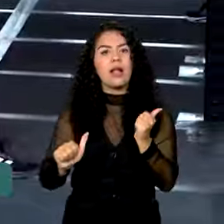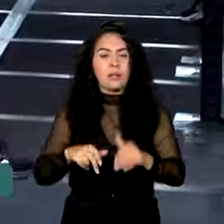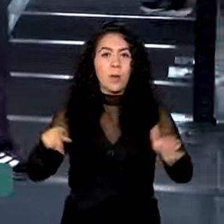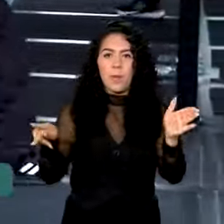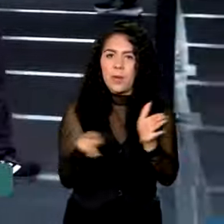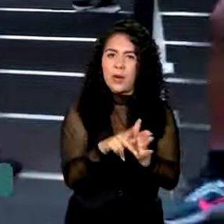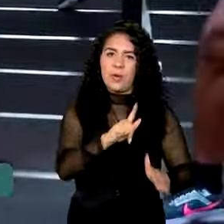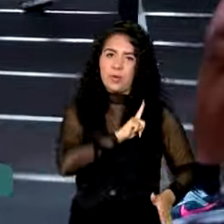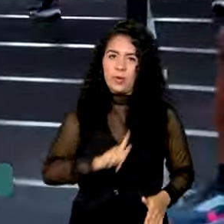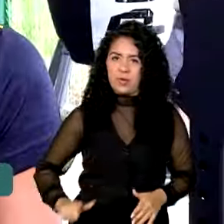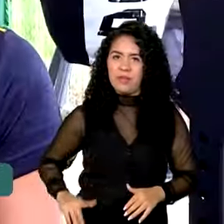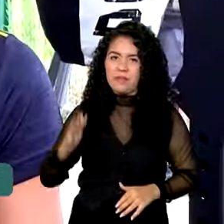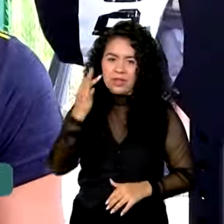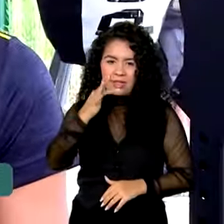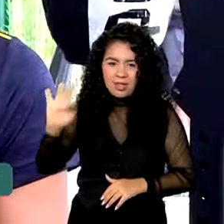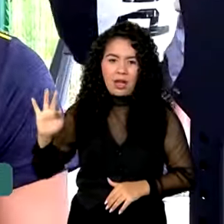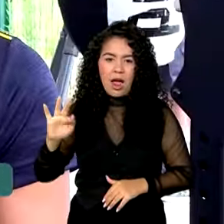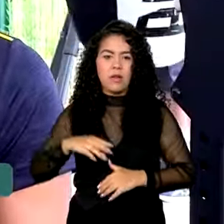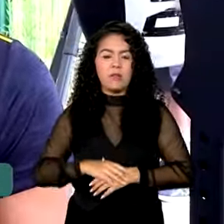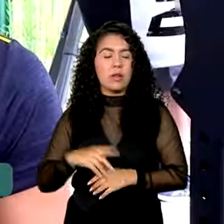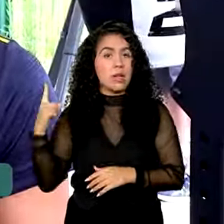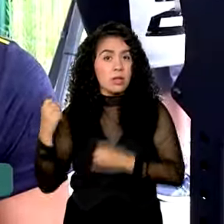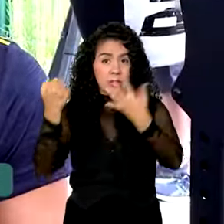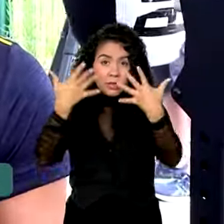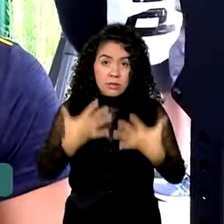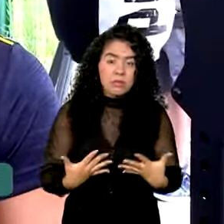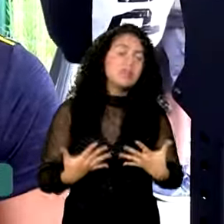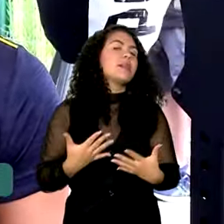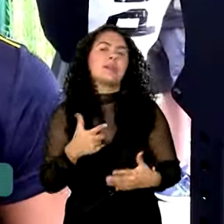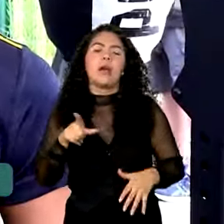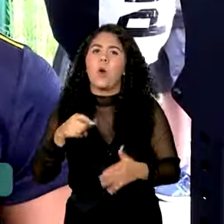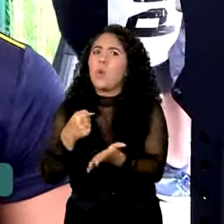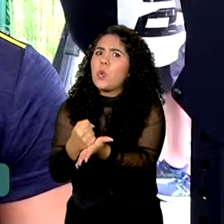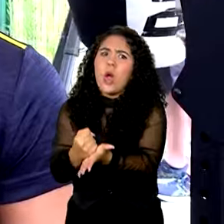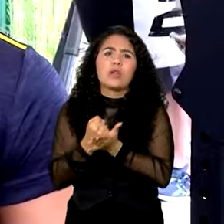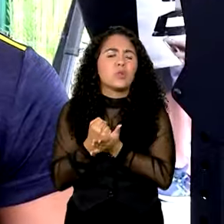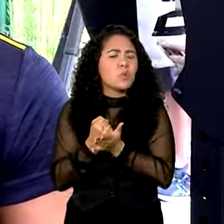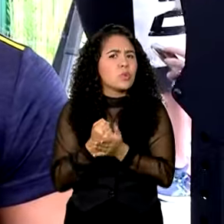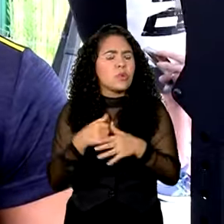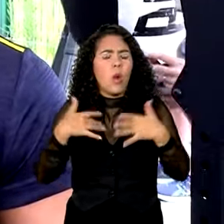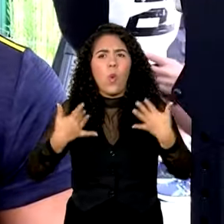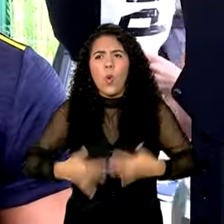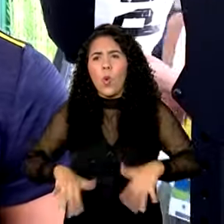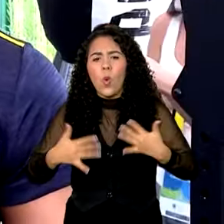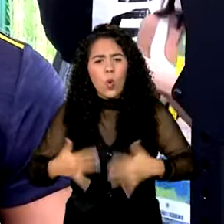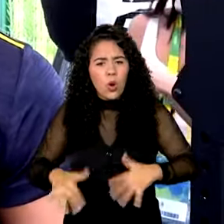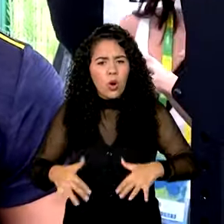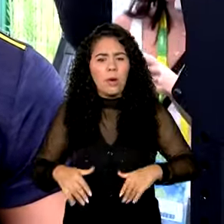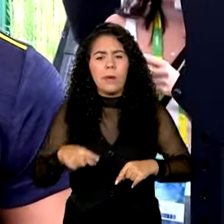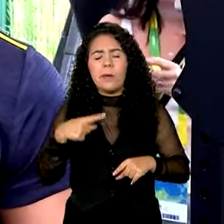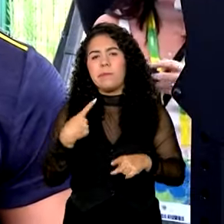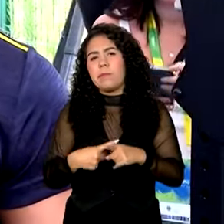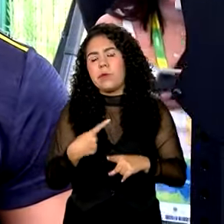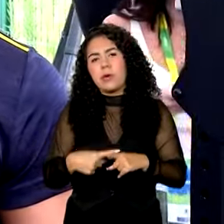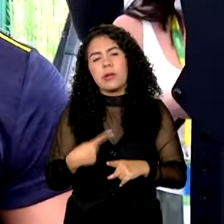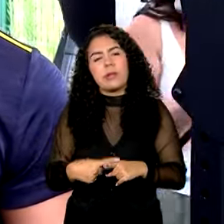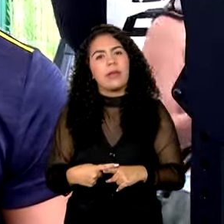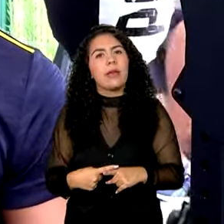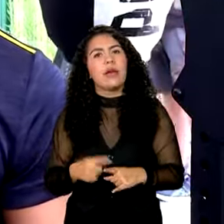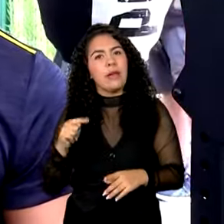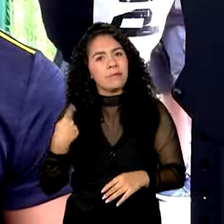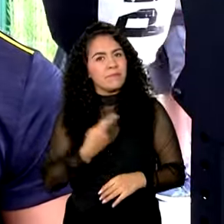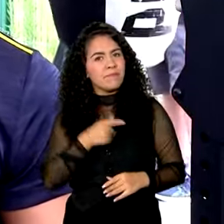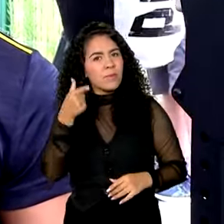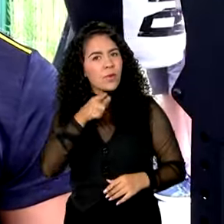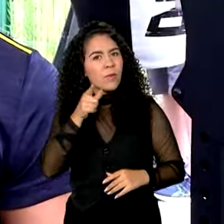esportistas do mundo. Ajuda em tudo, né? No quesito tudo mesmo, porque temos a